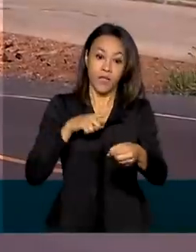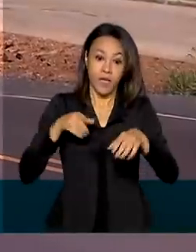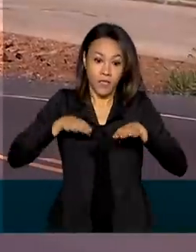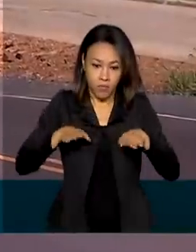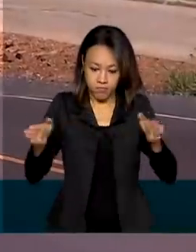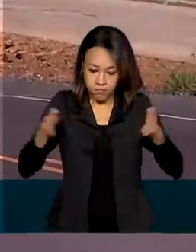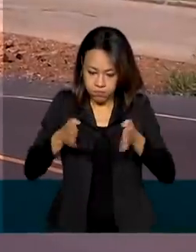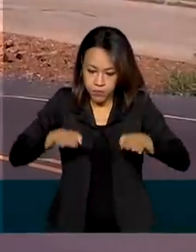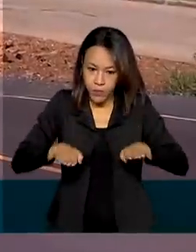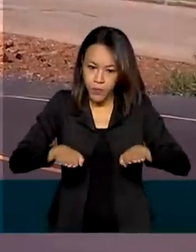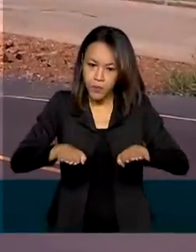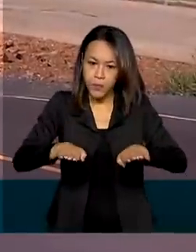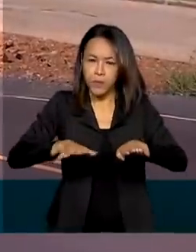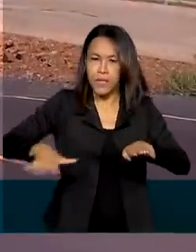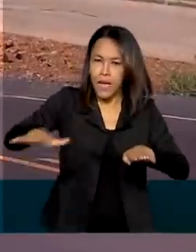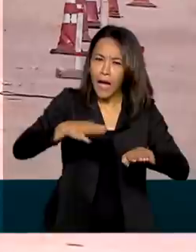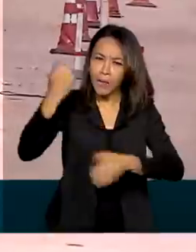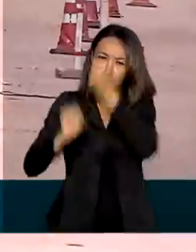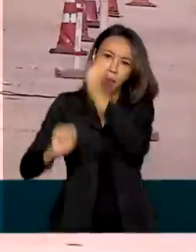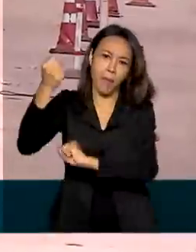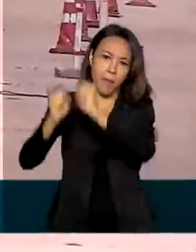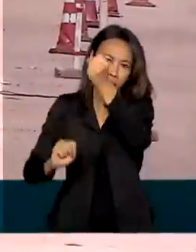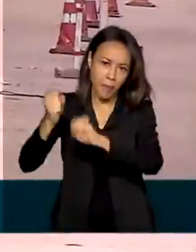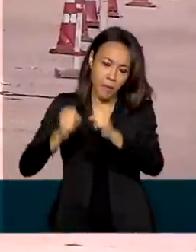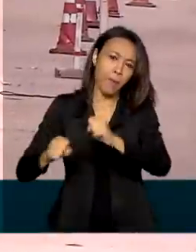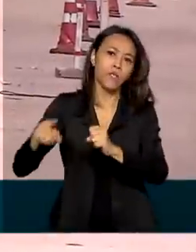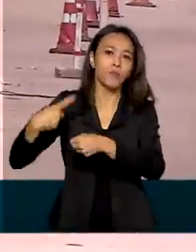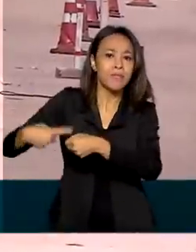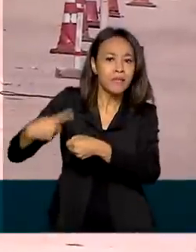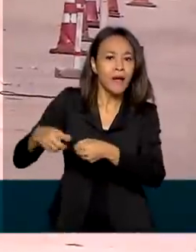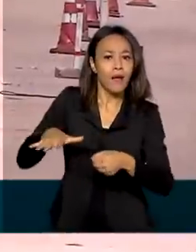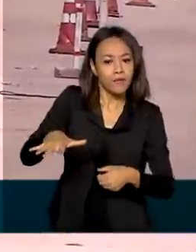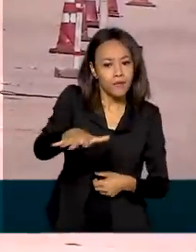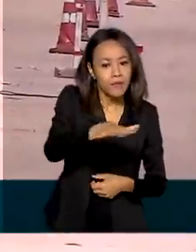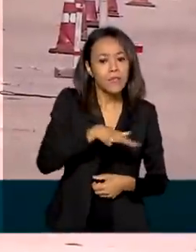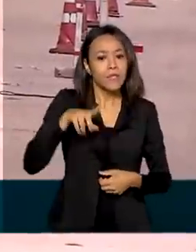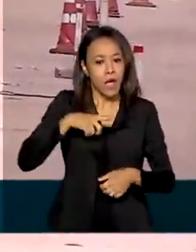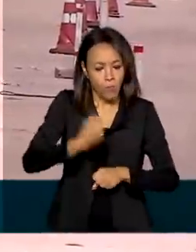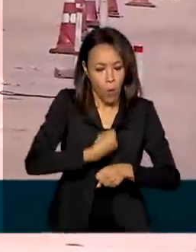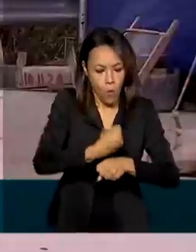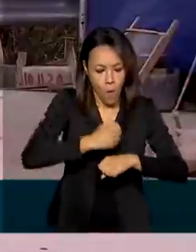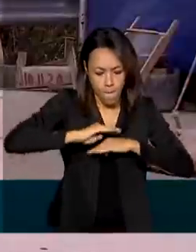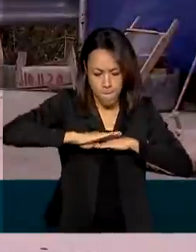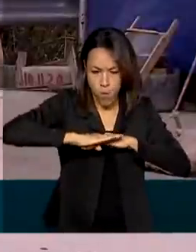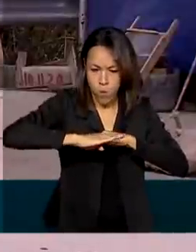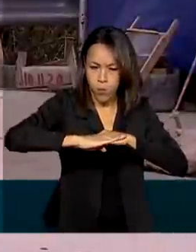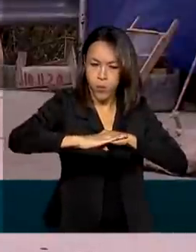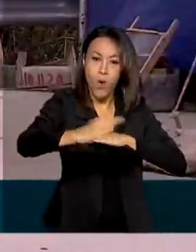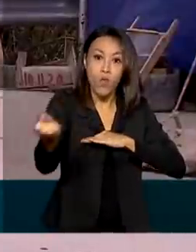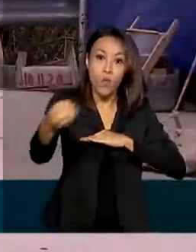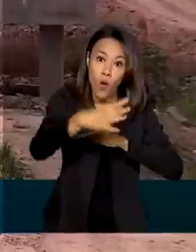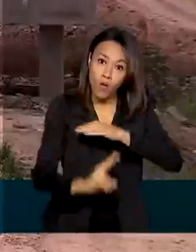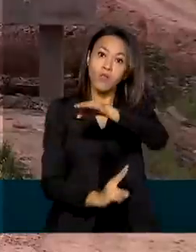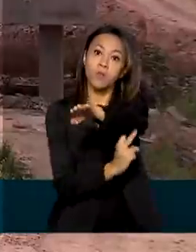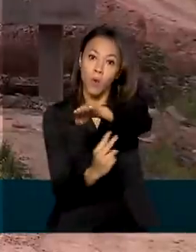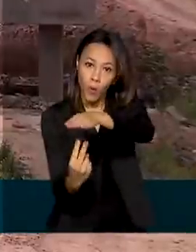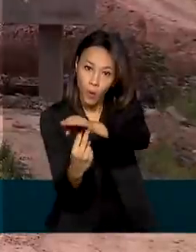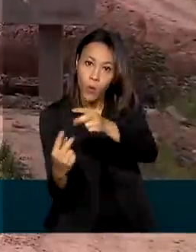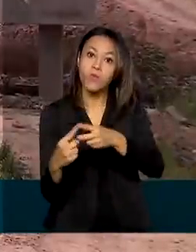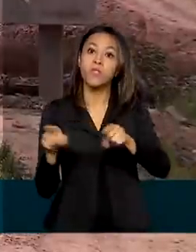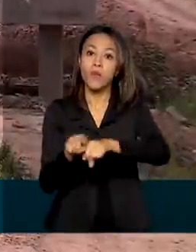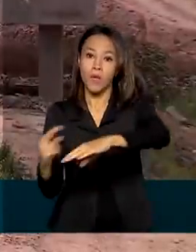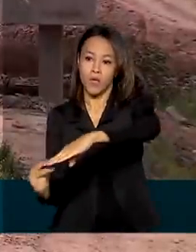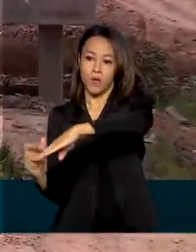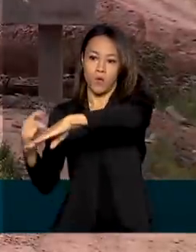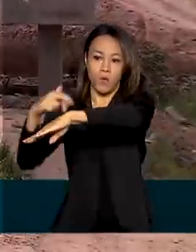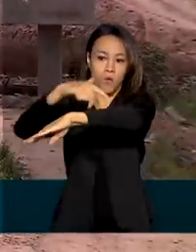pelo complexo industrial de Maracanau. A pista está sendo feita em concreto e terá novas pontes, viadutos sobre